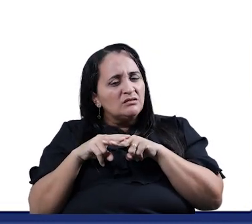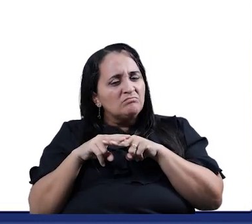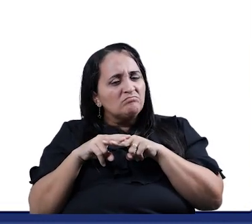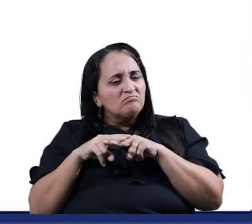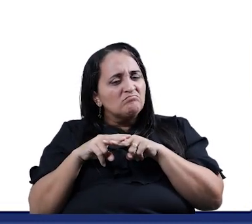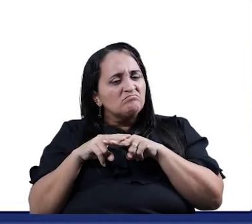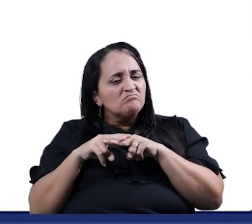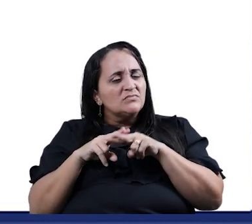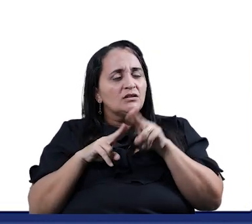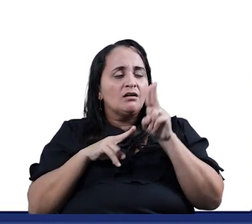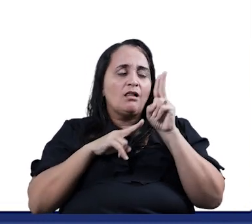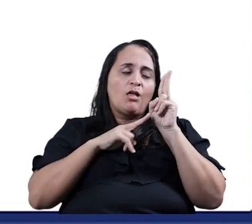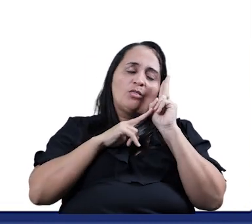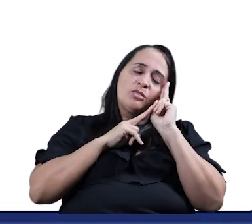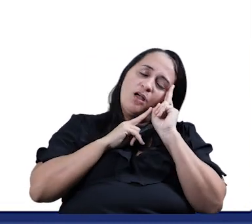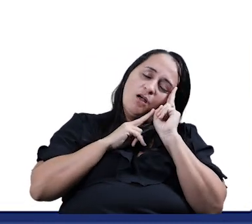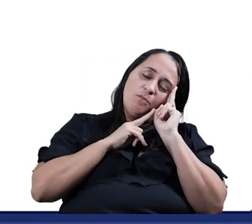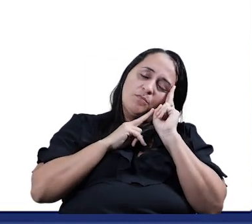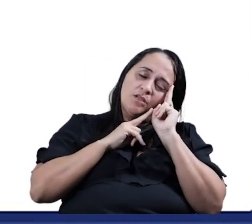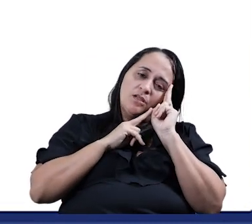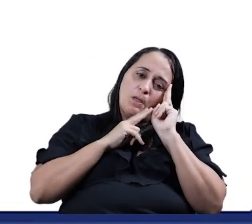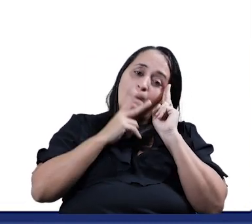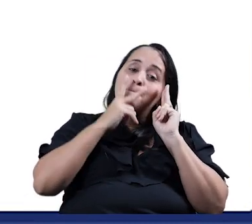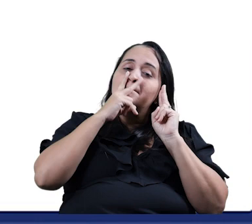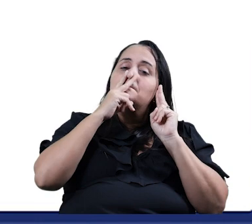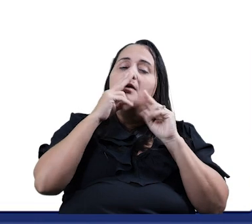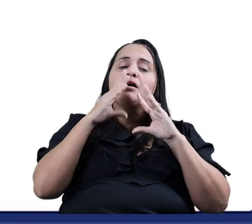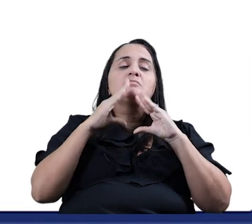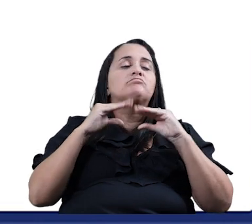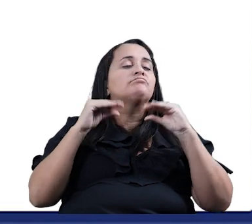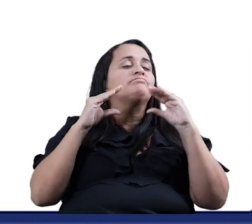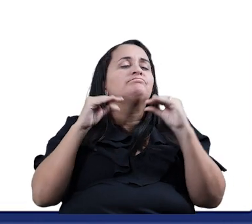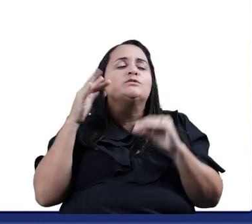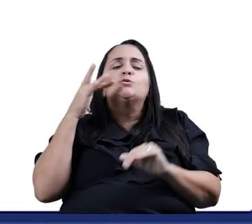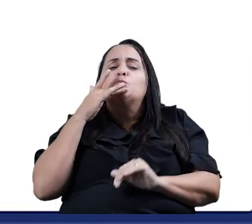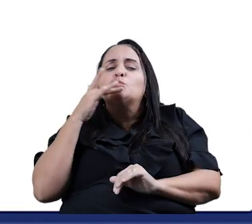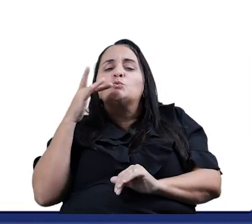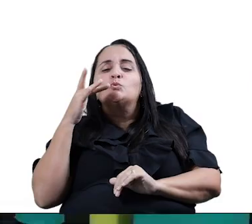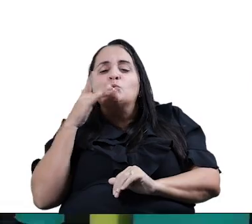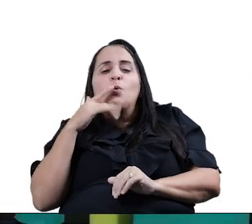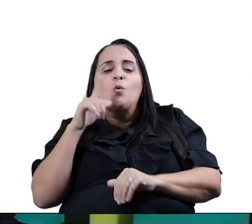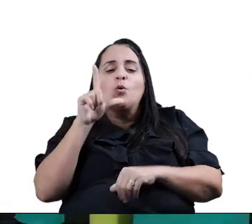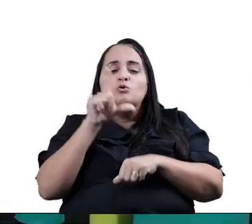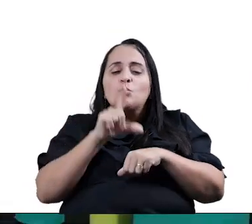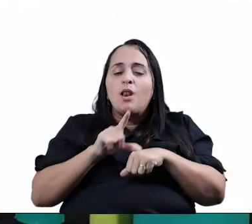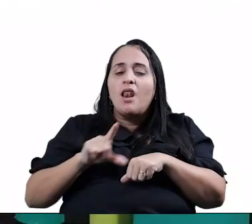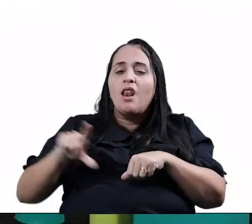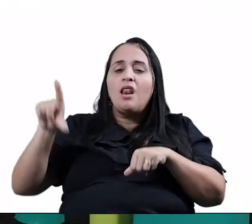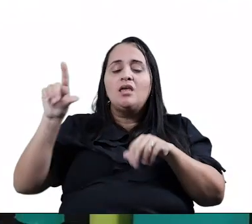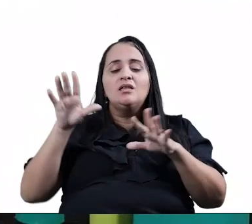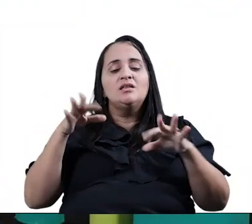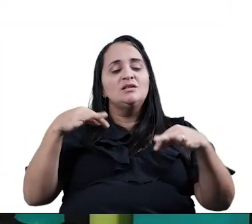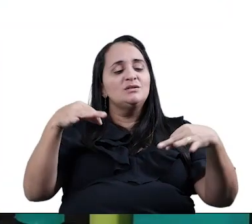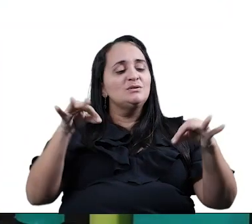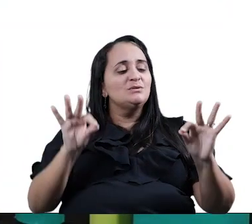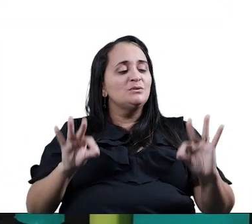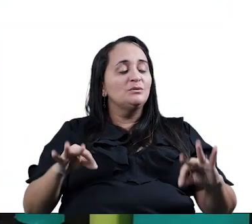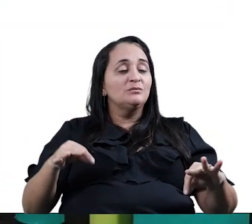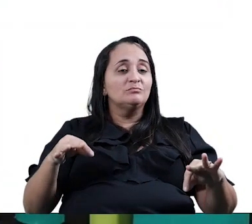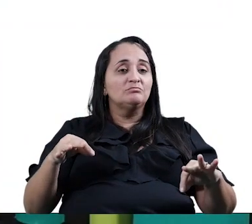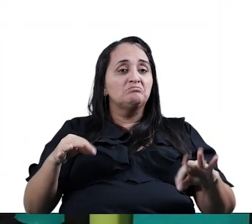De capim Que ela Dorme É como Se fosse Um cetim É tão gostoso Tão lisinho Entendeu?